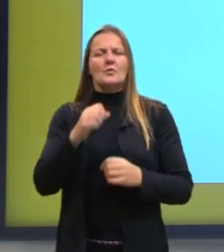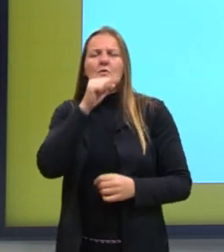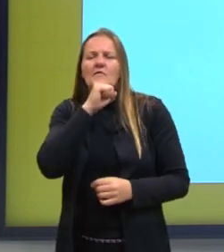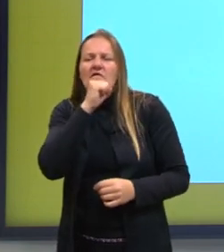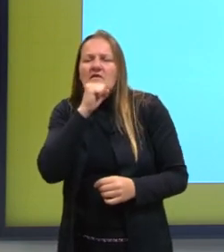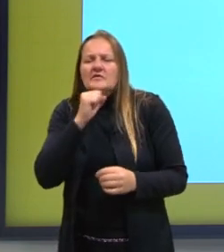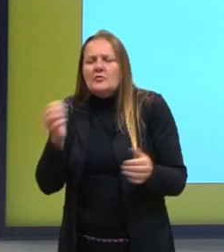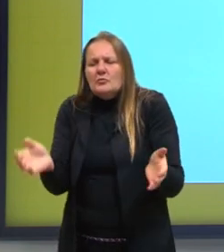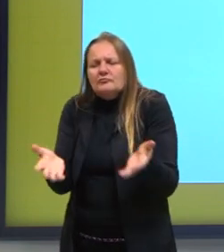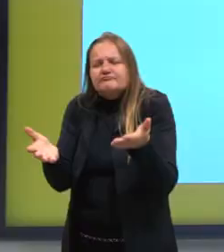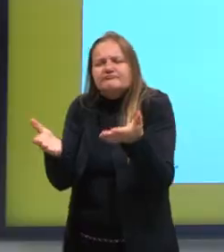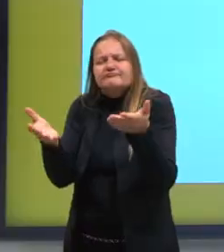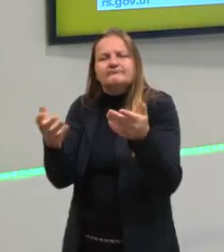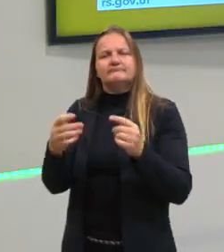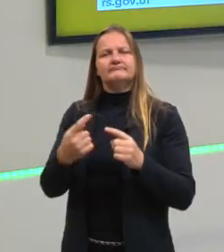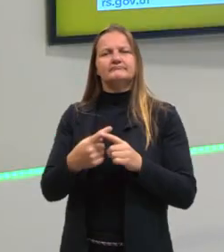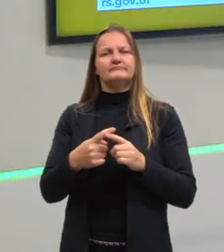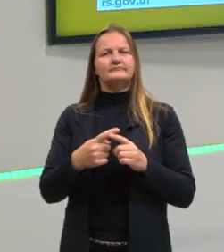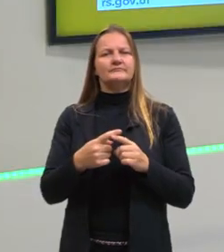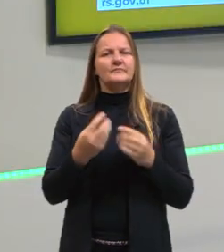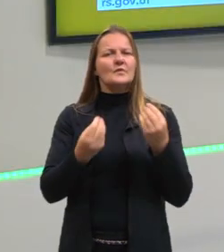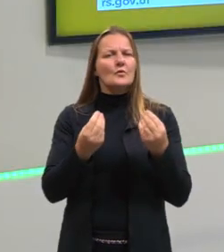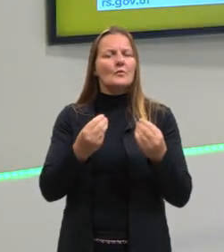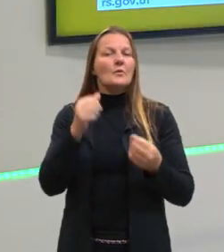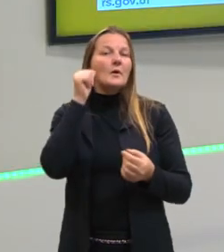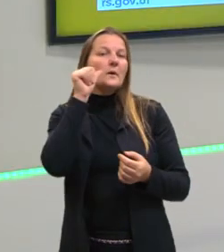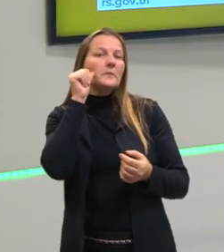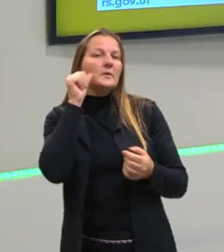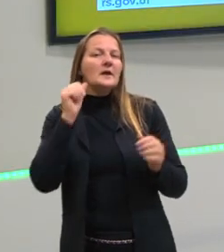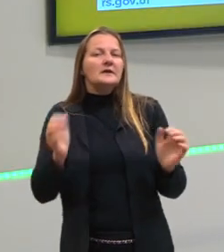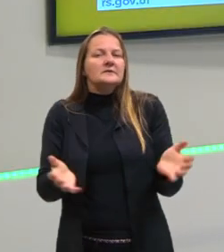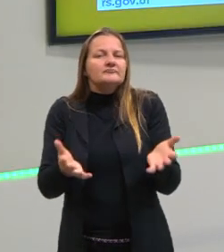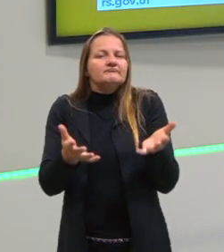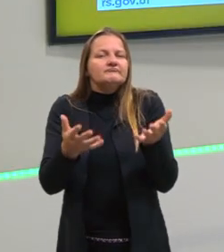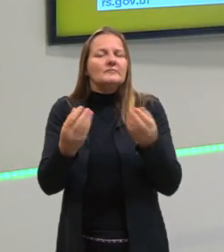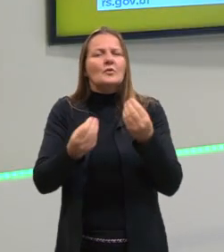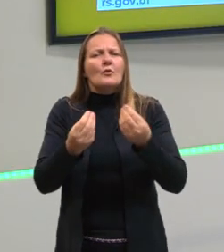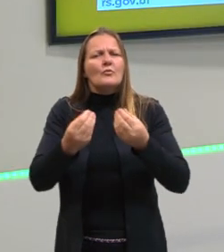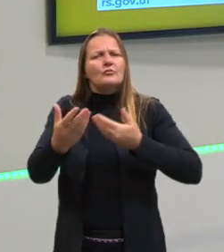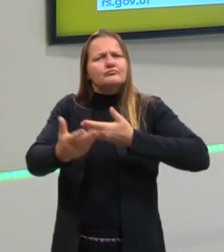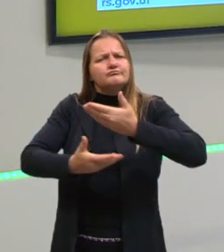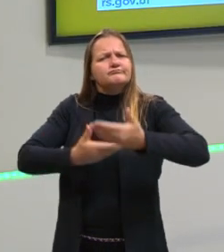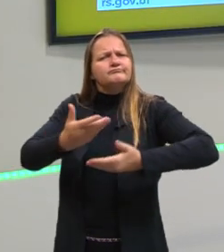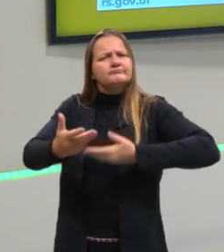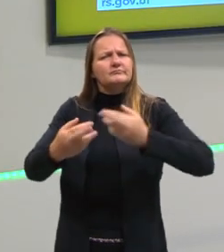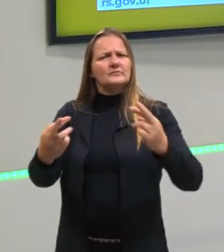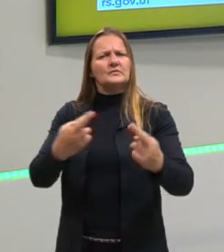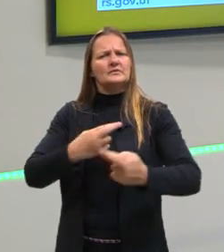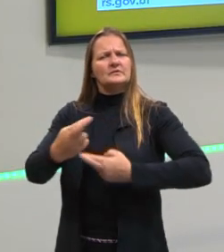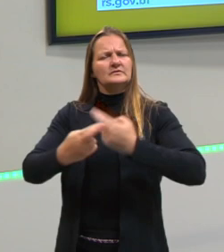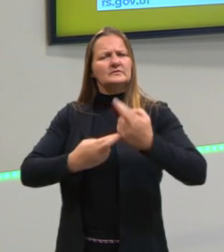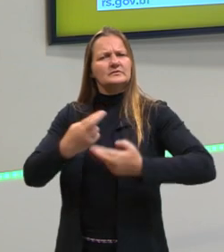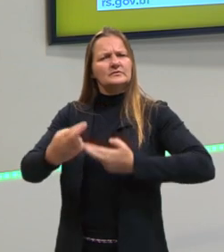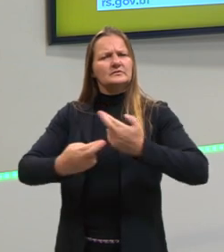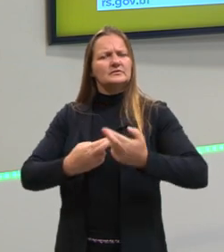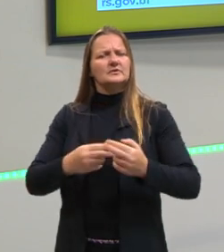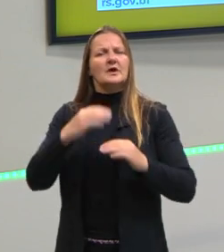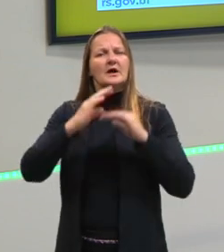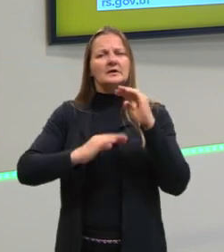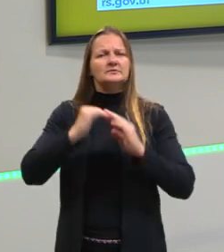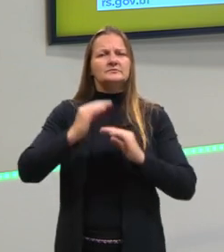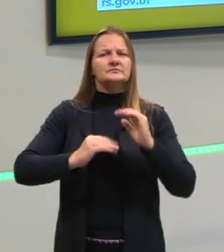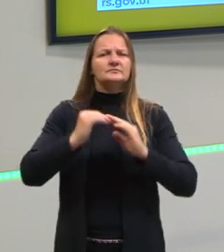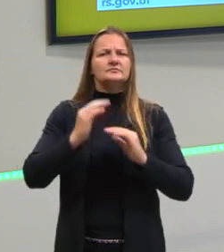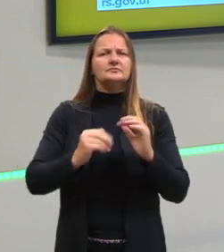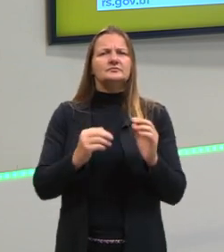como nós tratamos a questão de mulheres, mulheres, enfim, a miscigenação, as nossas atitudes.